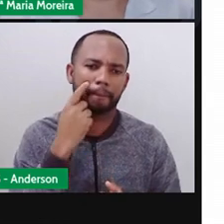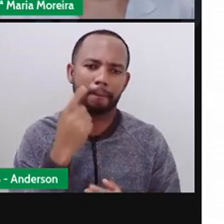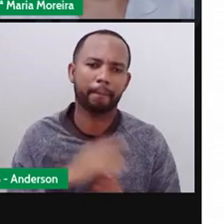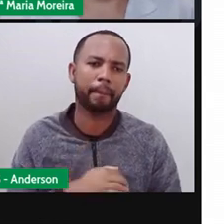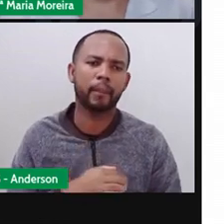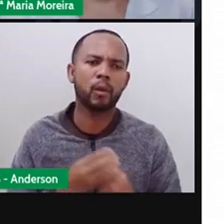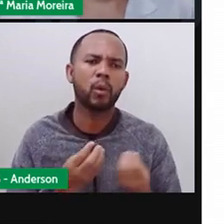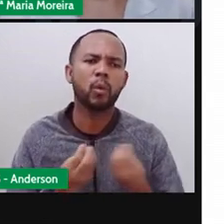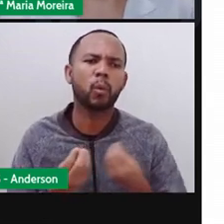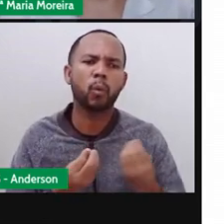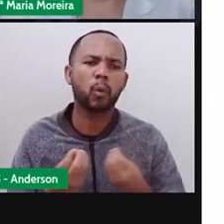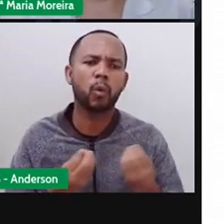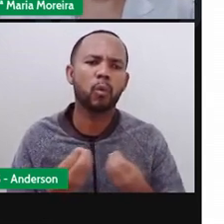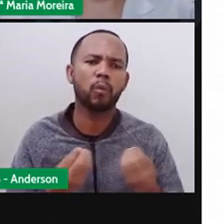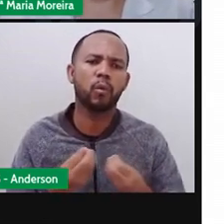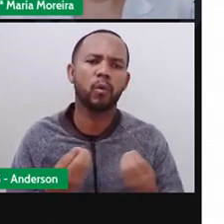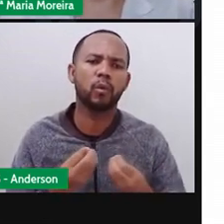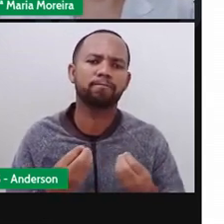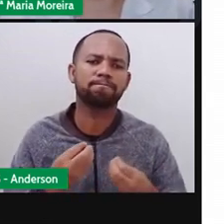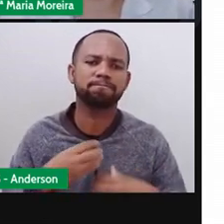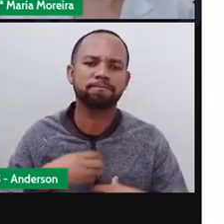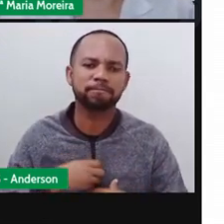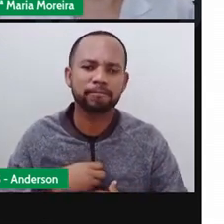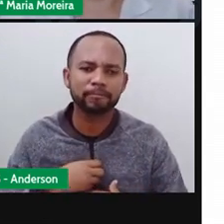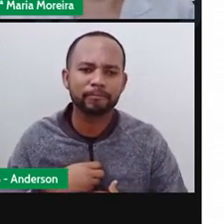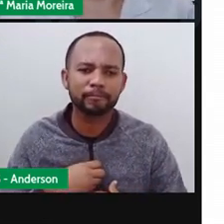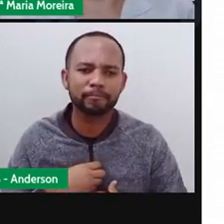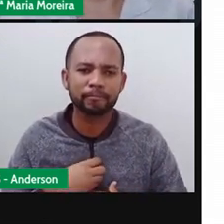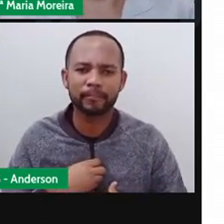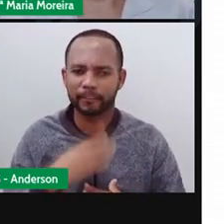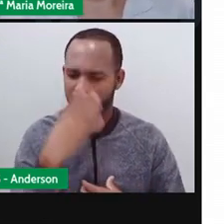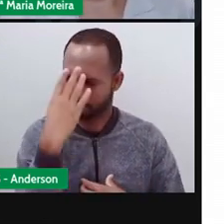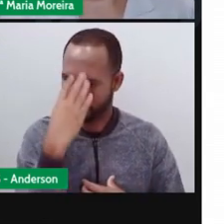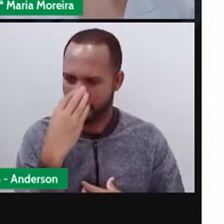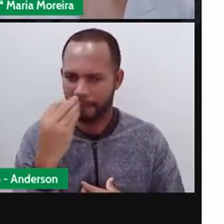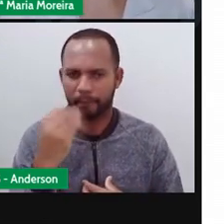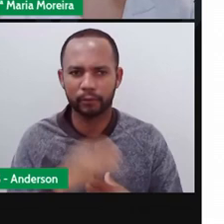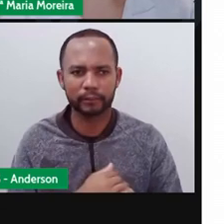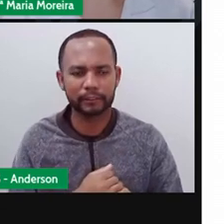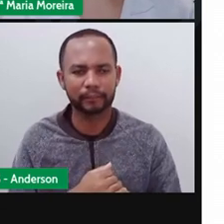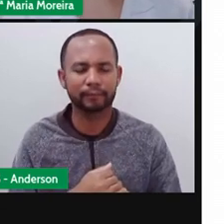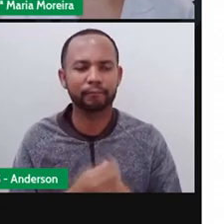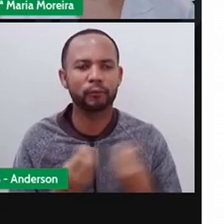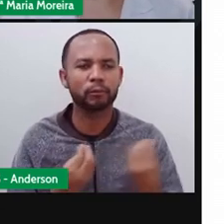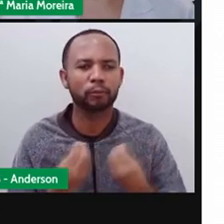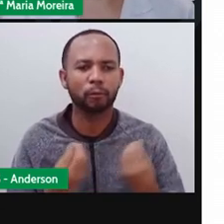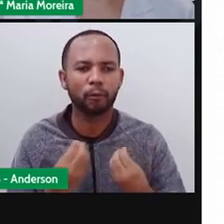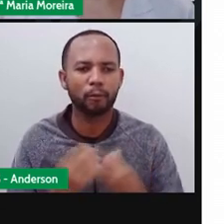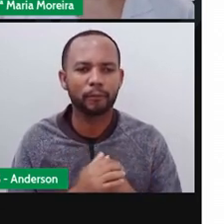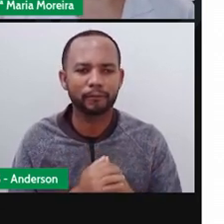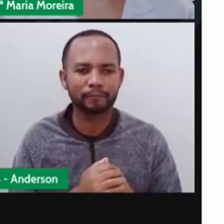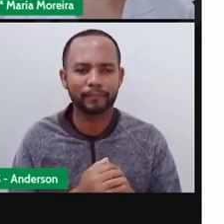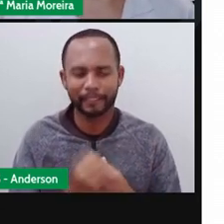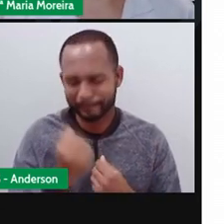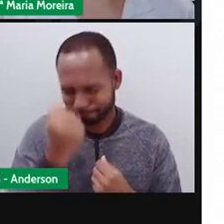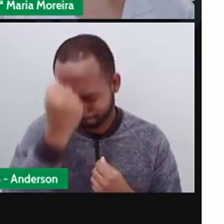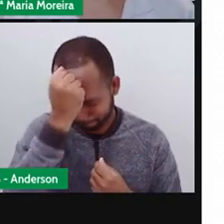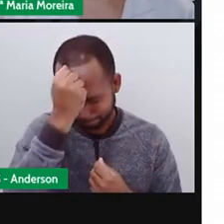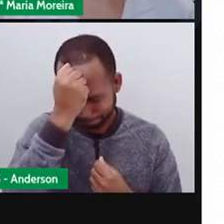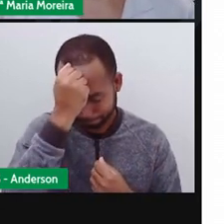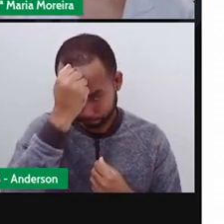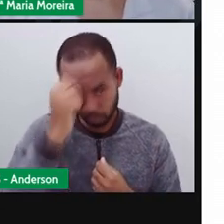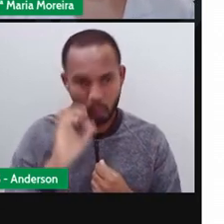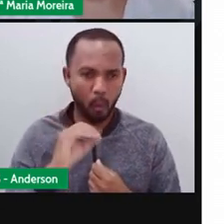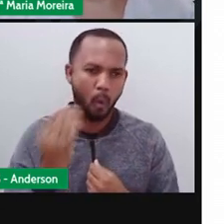sentiu a raposa depois do jantar? A raposa, será que ela se arrependeu do que ela fez?